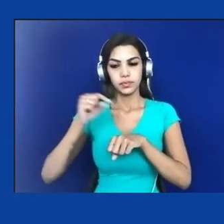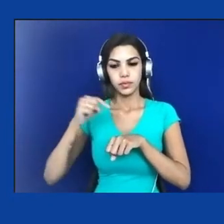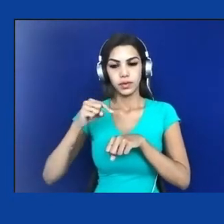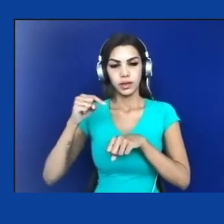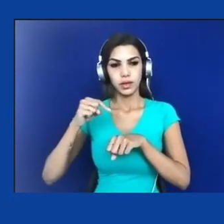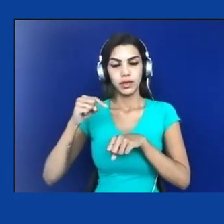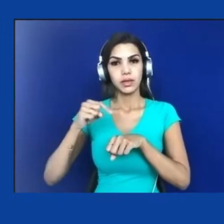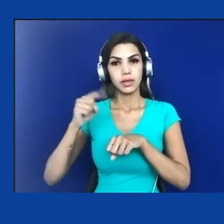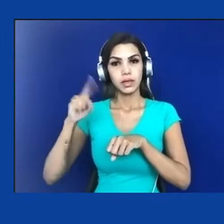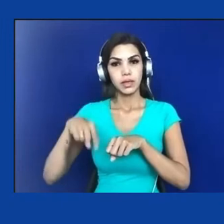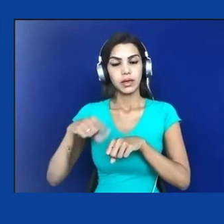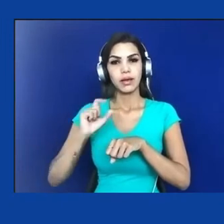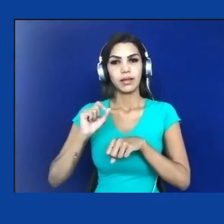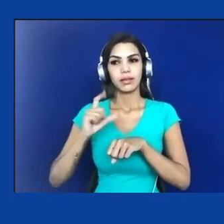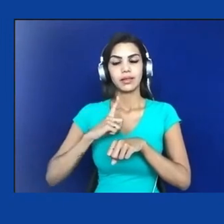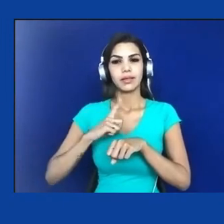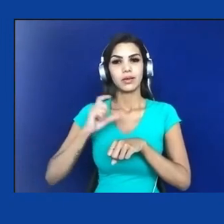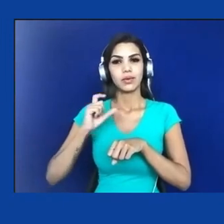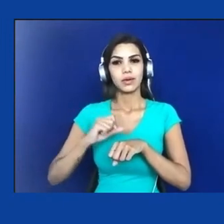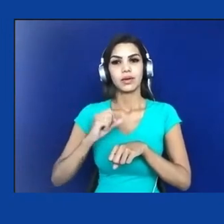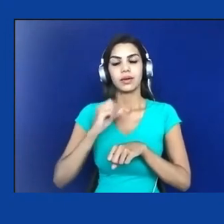direito ao meio ambiente